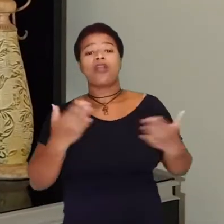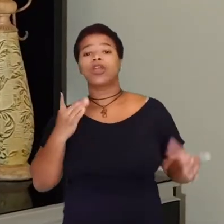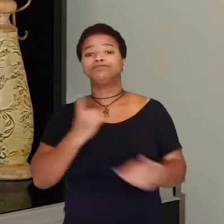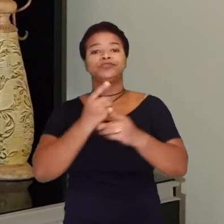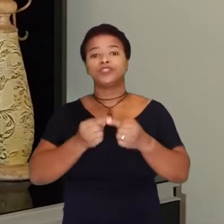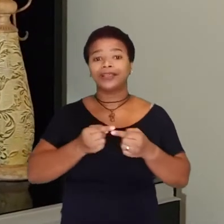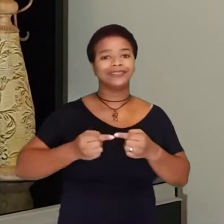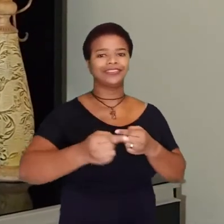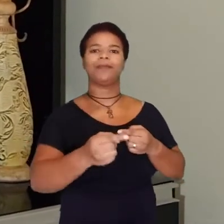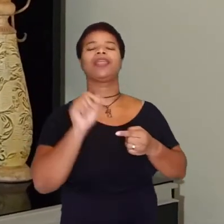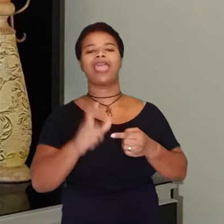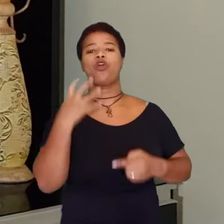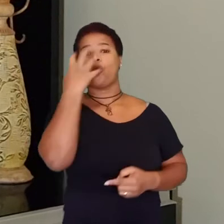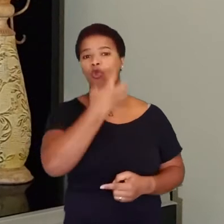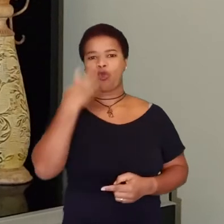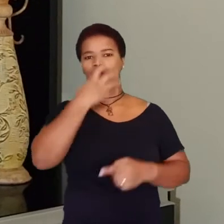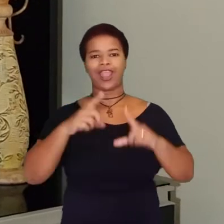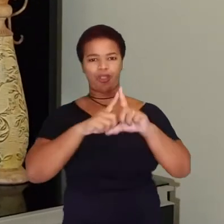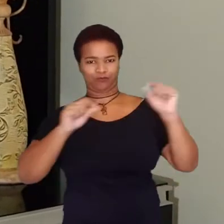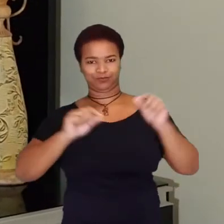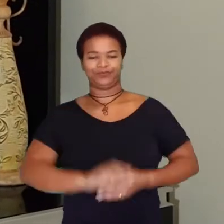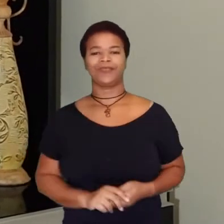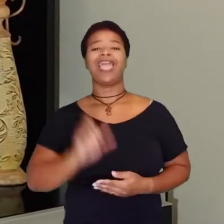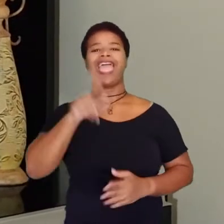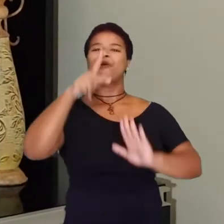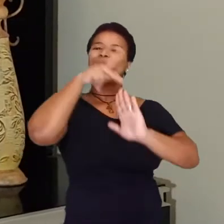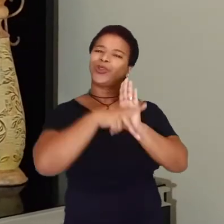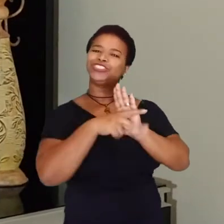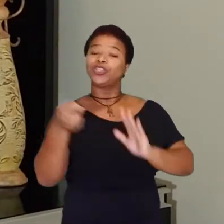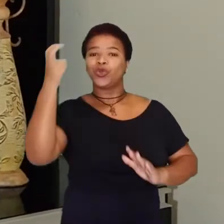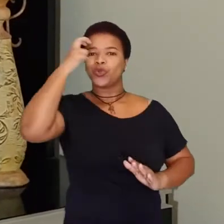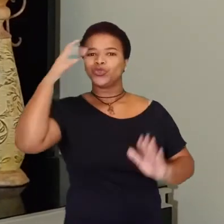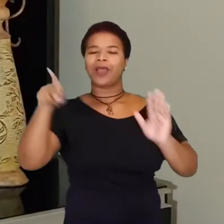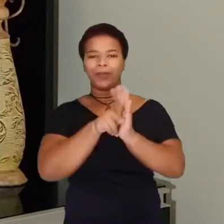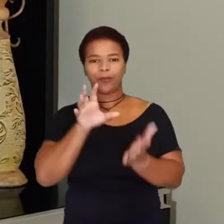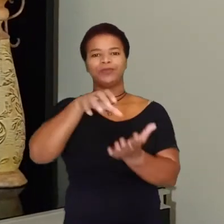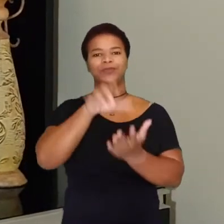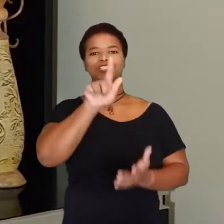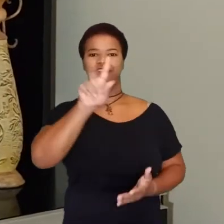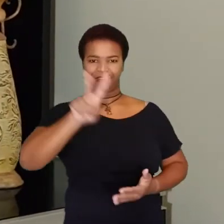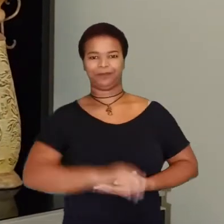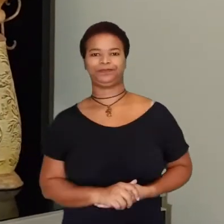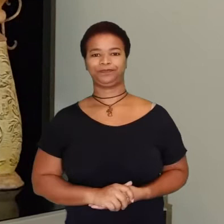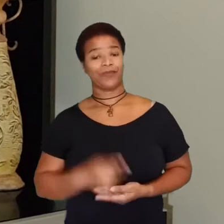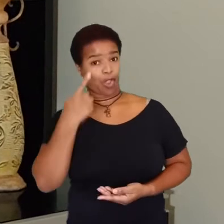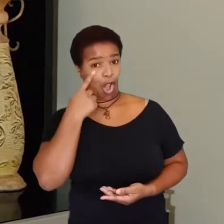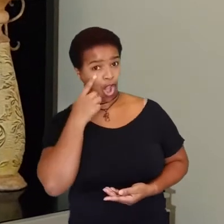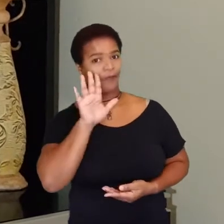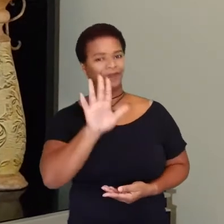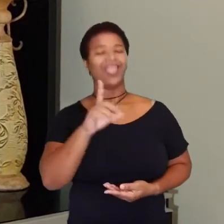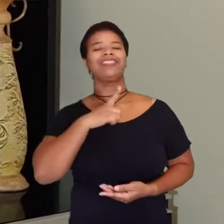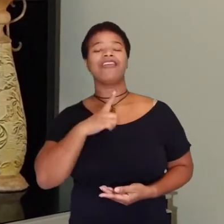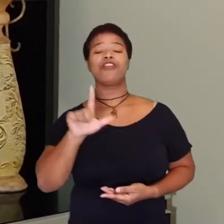destaque desta semana é o Coral Universitário, um projeto cultural aqui do campus de Governador Valadares. Olha